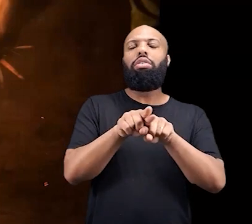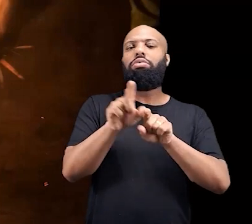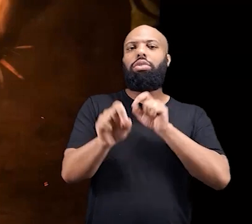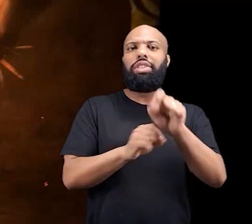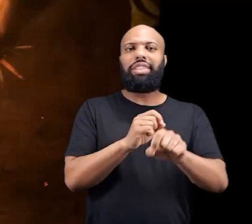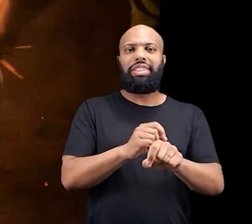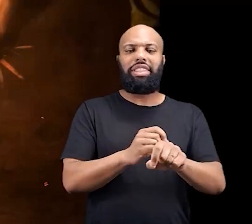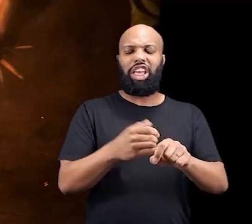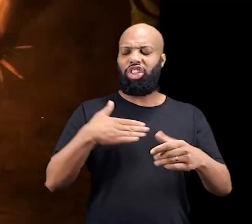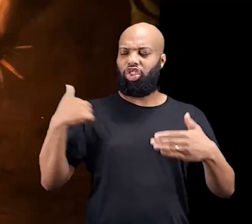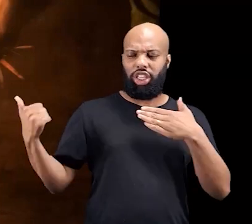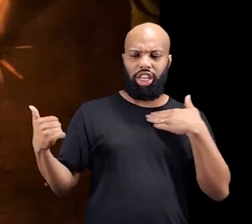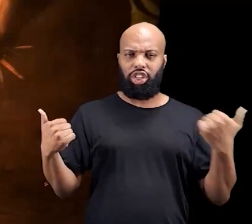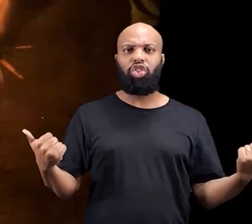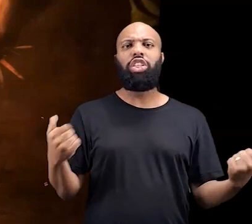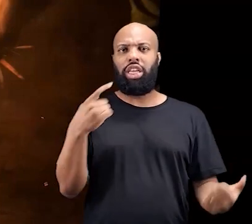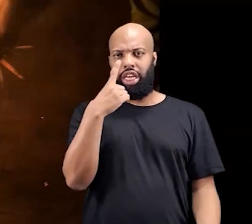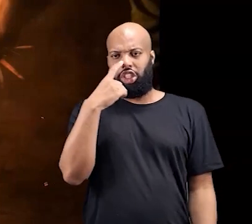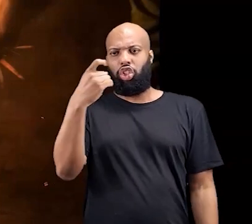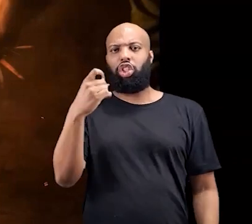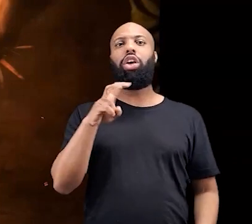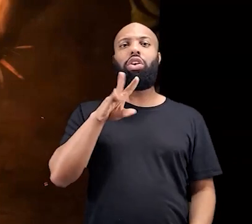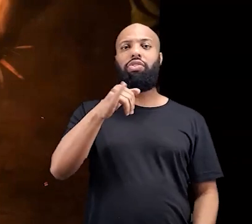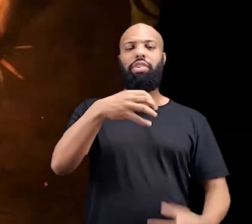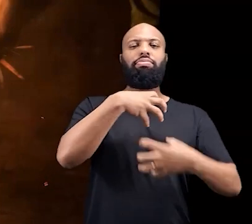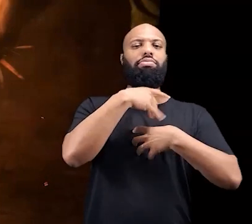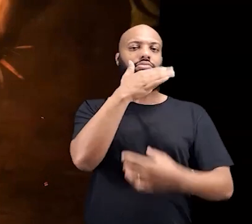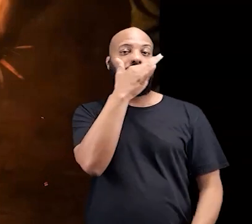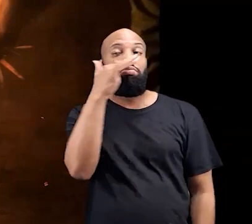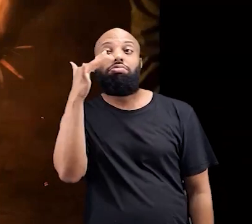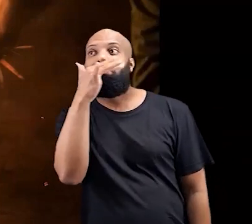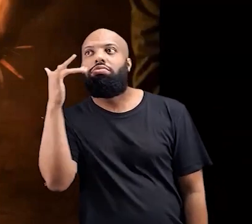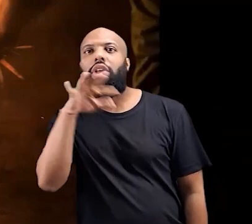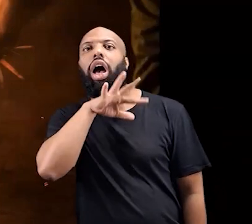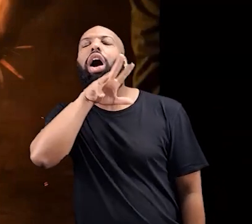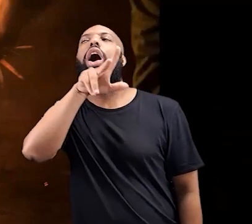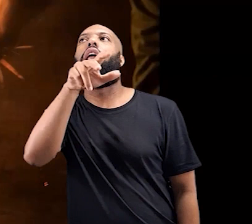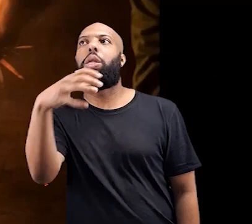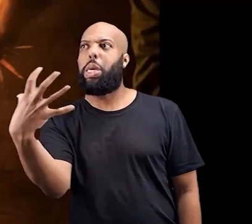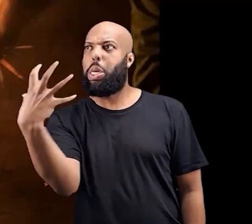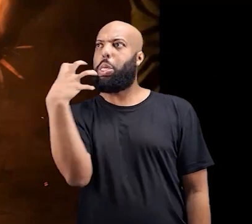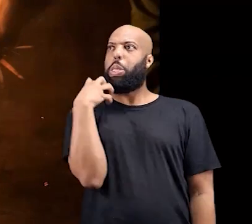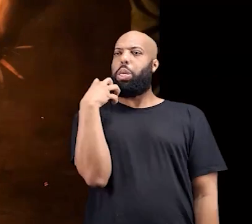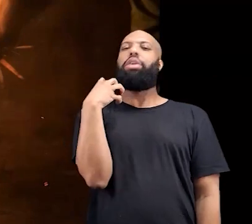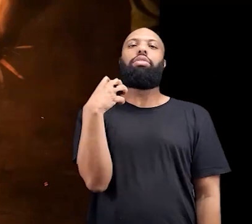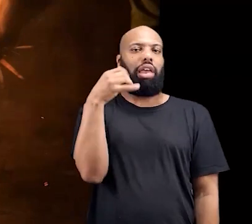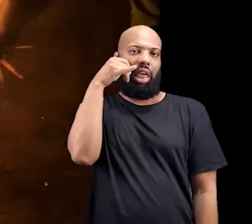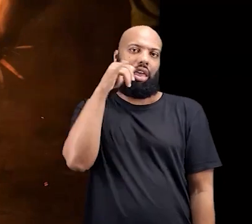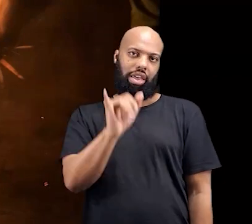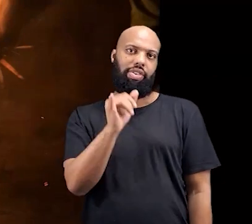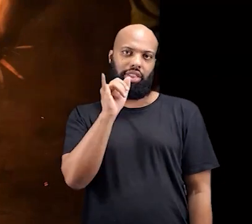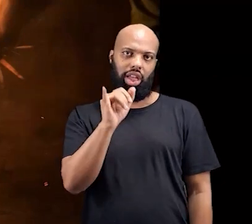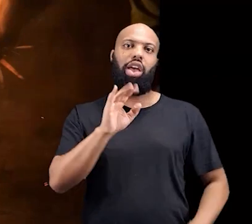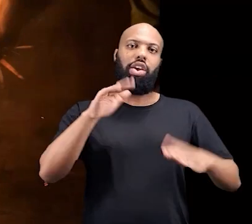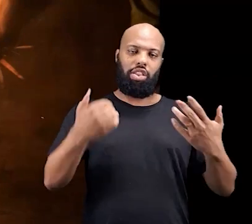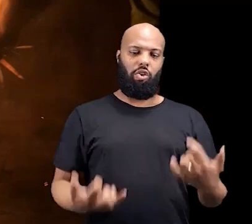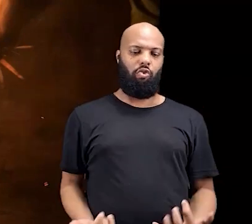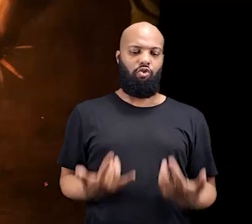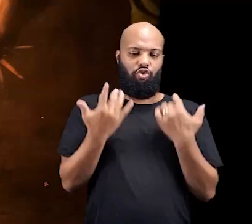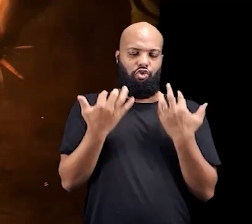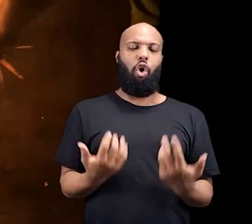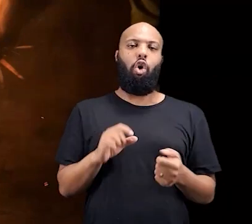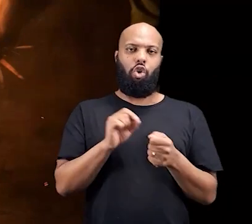os odores que possam atrair esses animais e acontecer alguma coisa que não